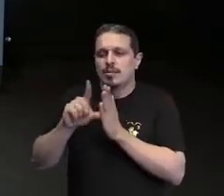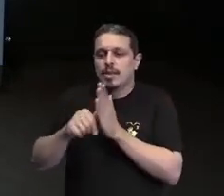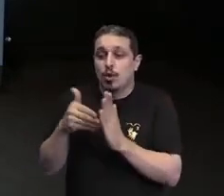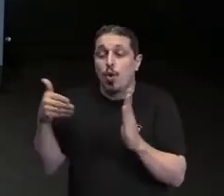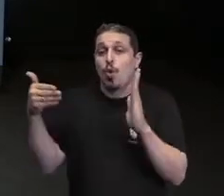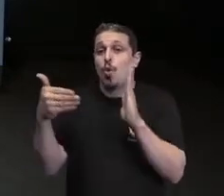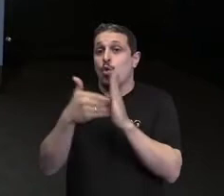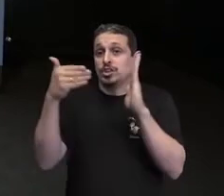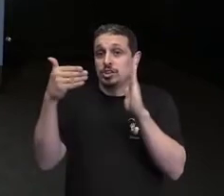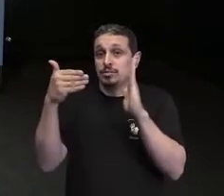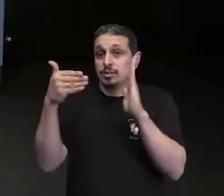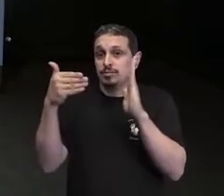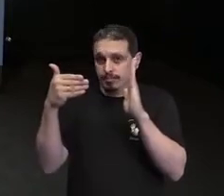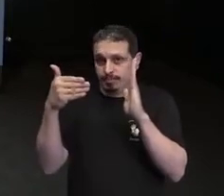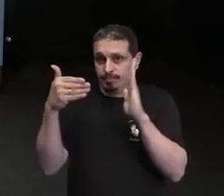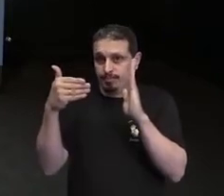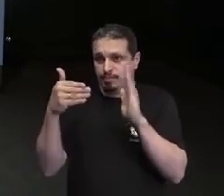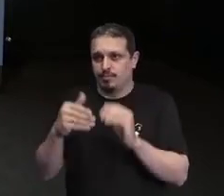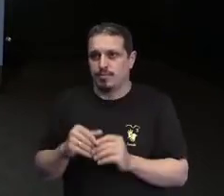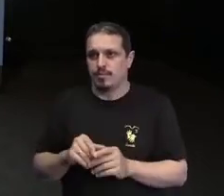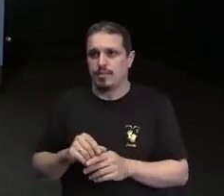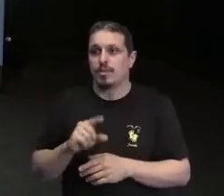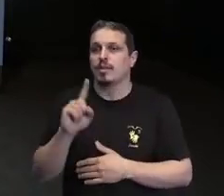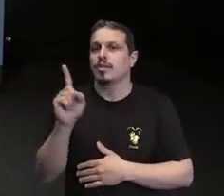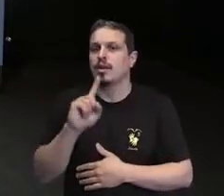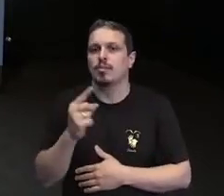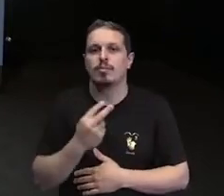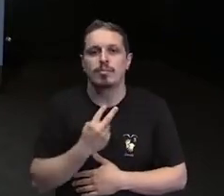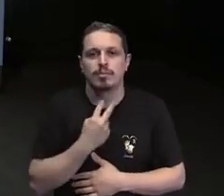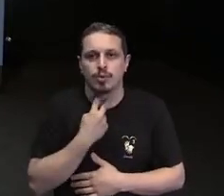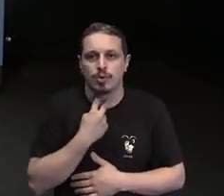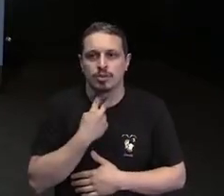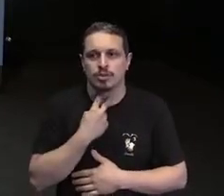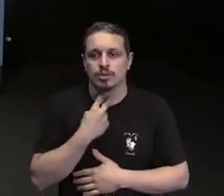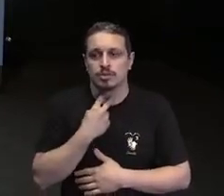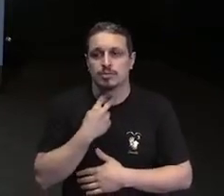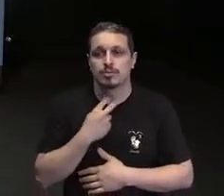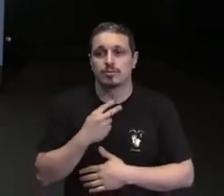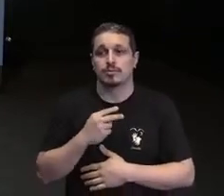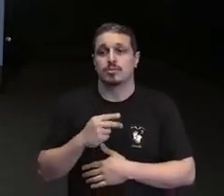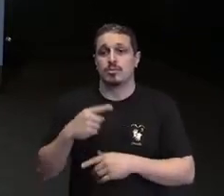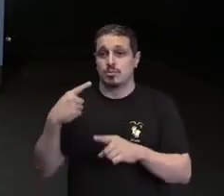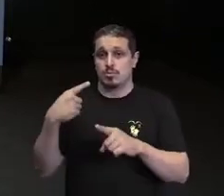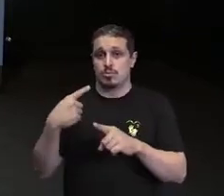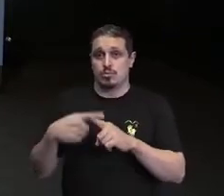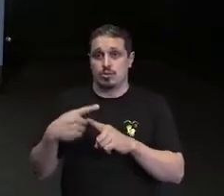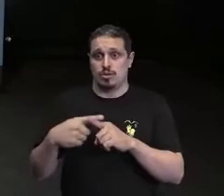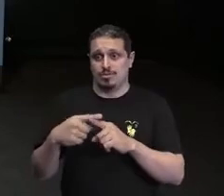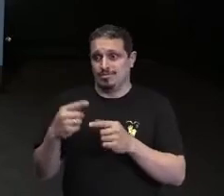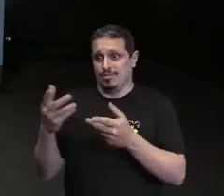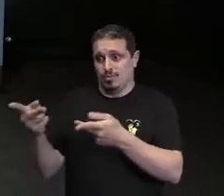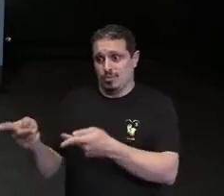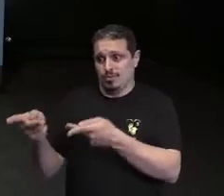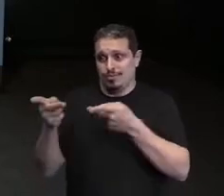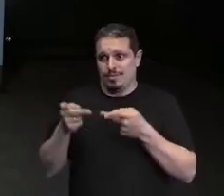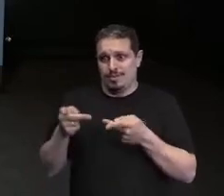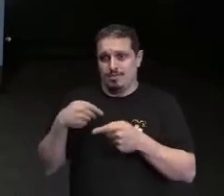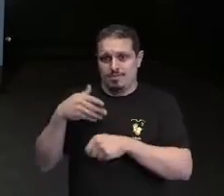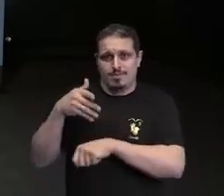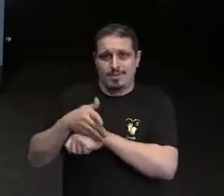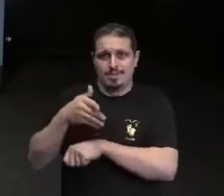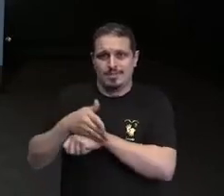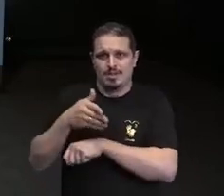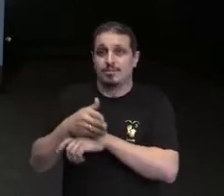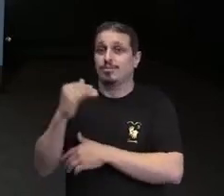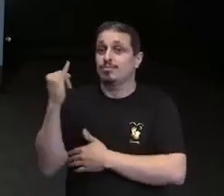jornada que não poderia estar fora, que quando eu recebi esse convite de falar sobre um tema tão relevante, tão importante na